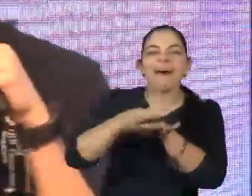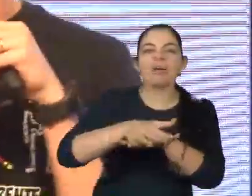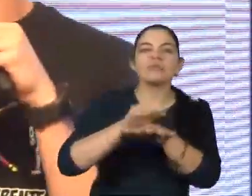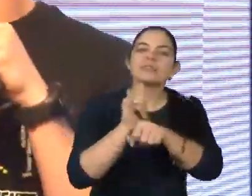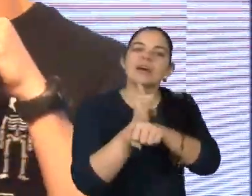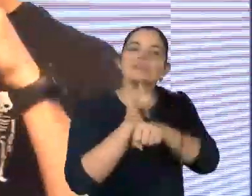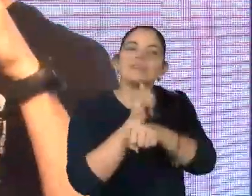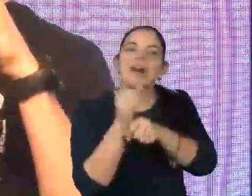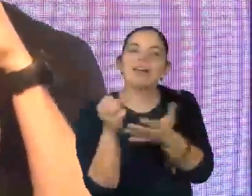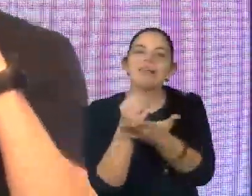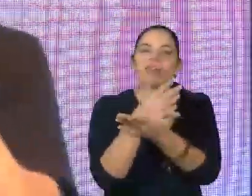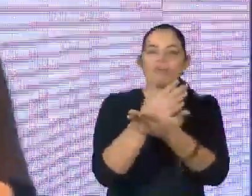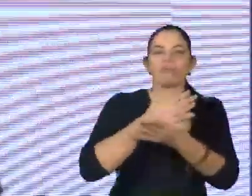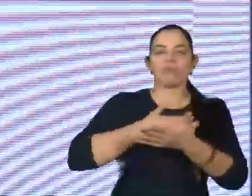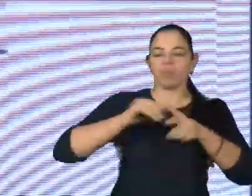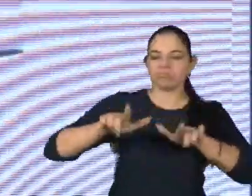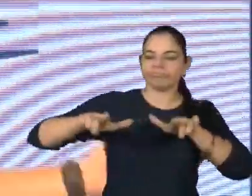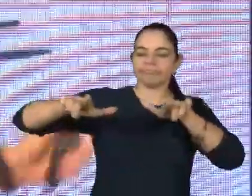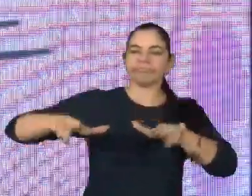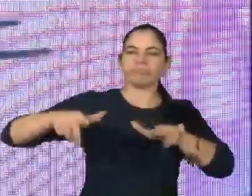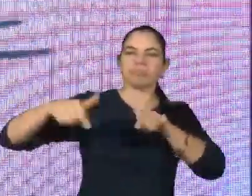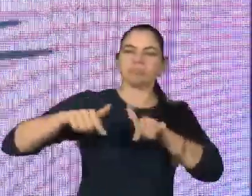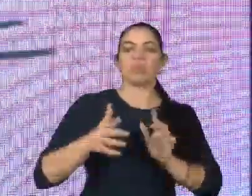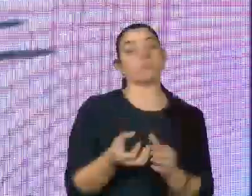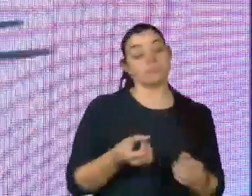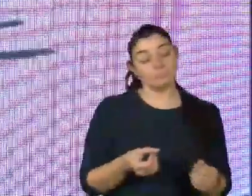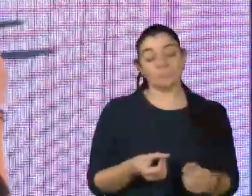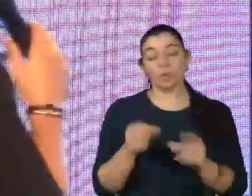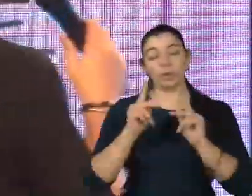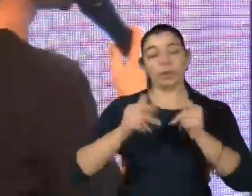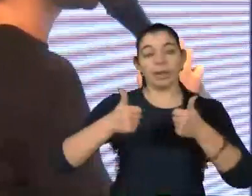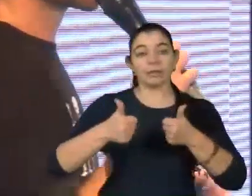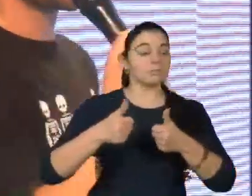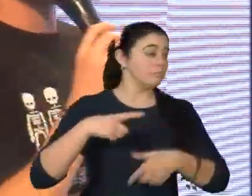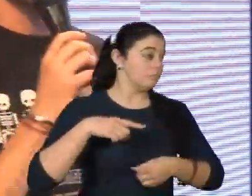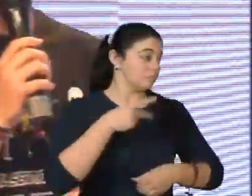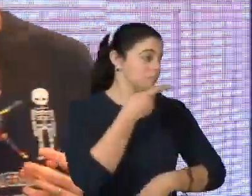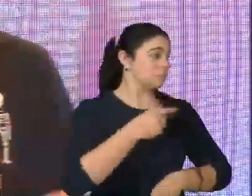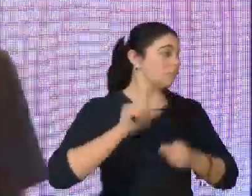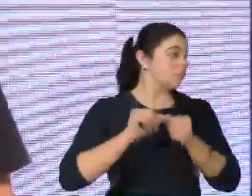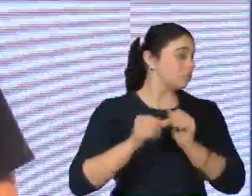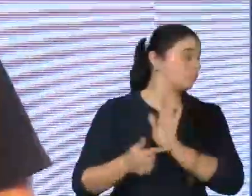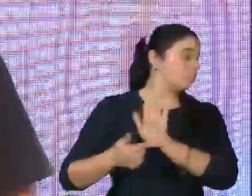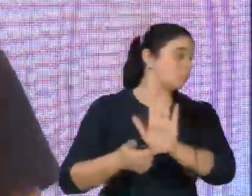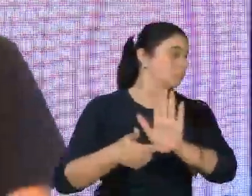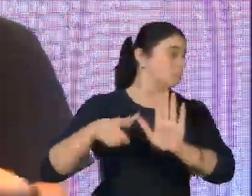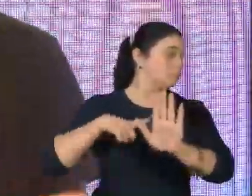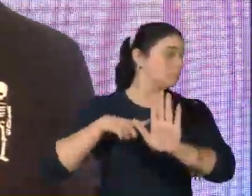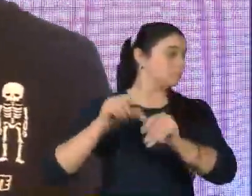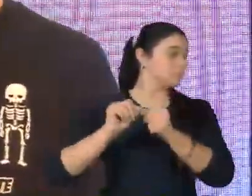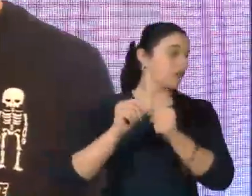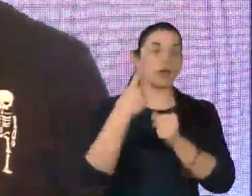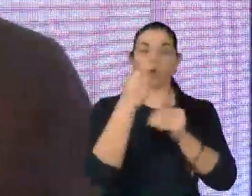estratégia de inovação no meu ambiente de trabalho? Pois bem, é isso que eu vou fazer daqui para frente. A ideia é dar um